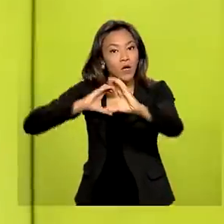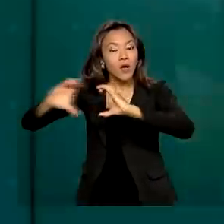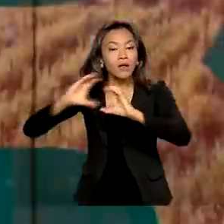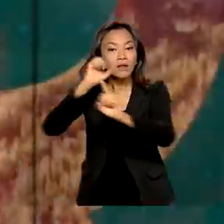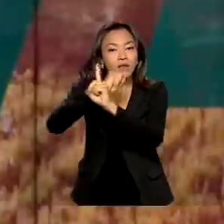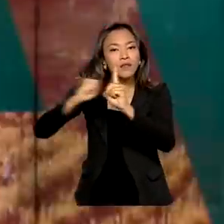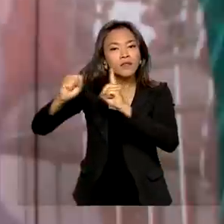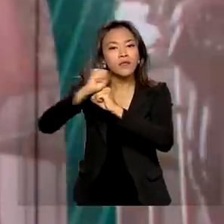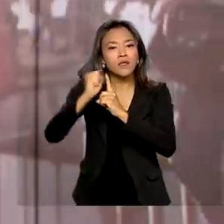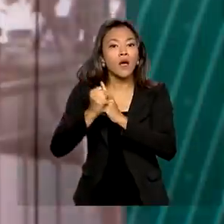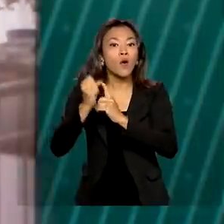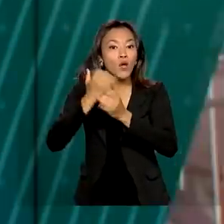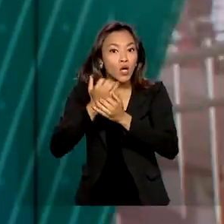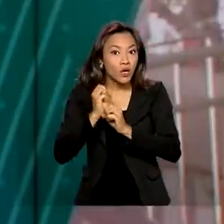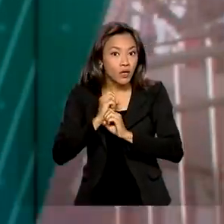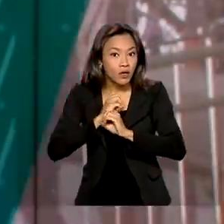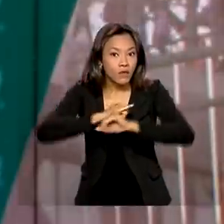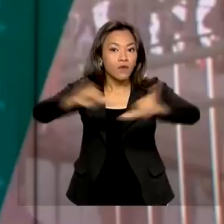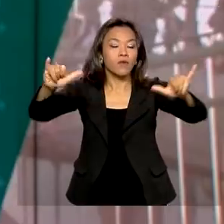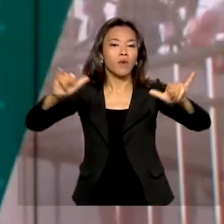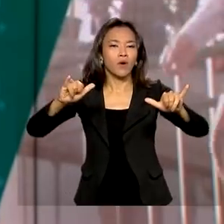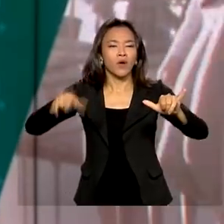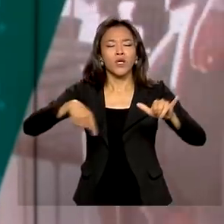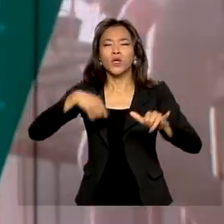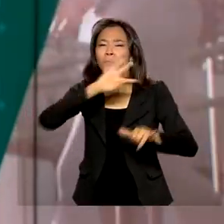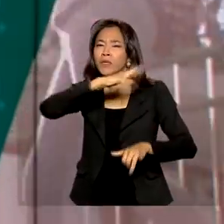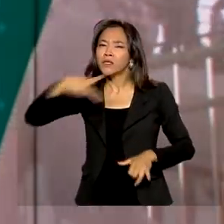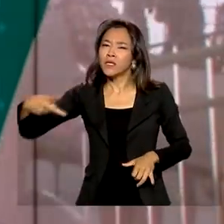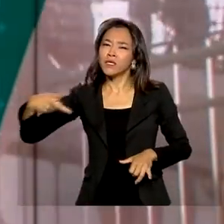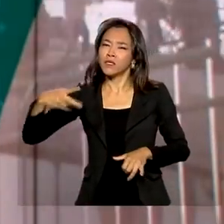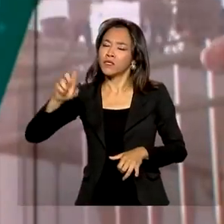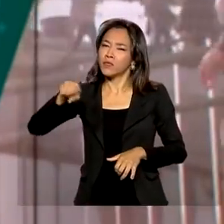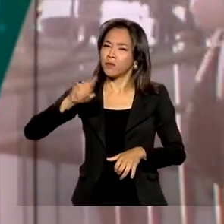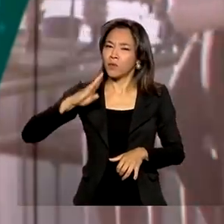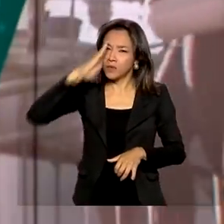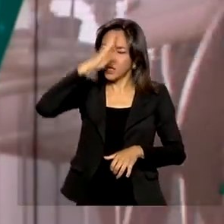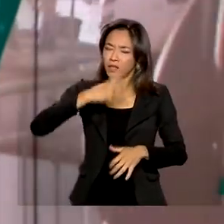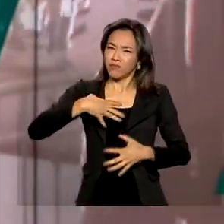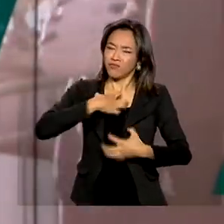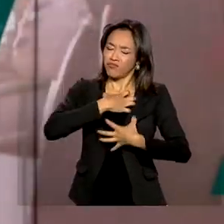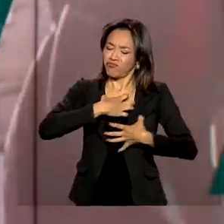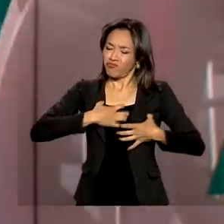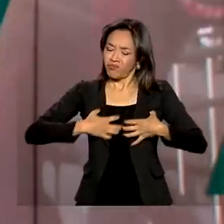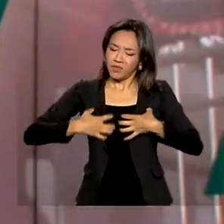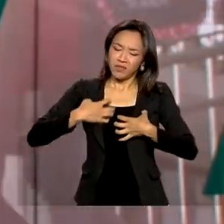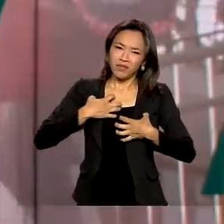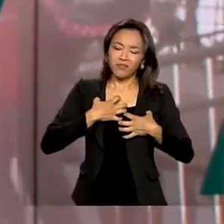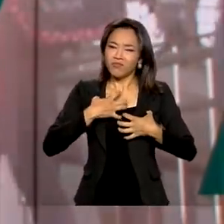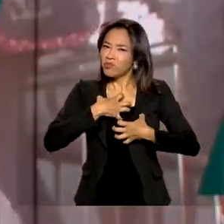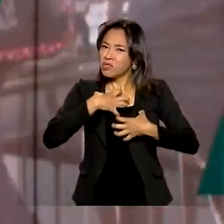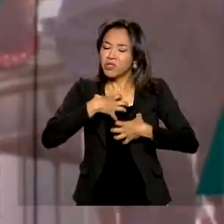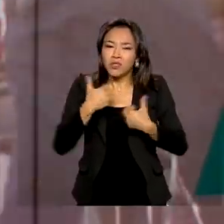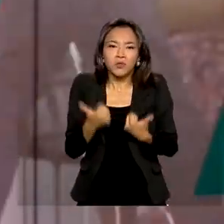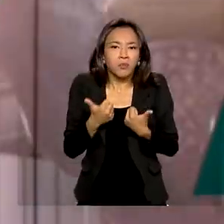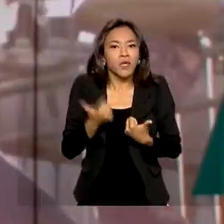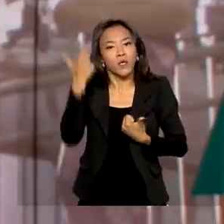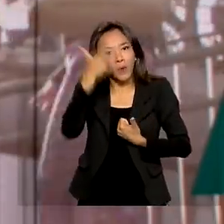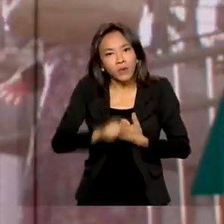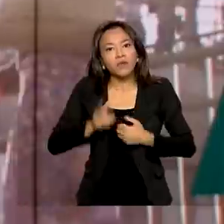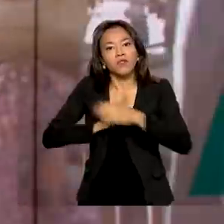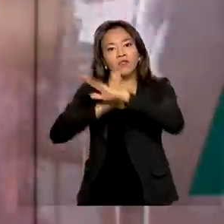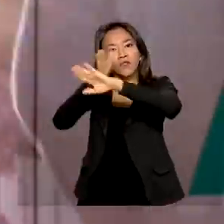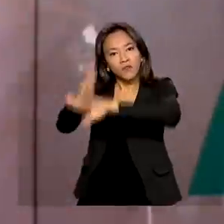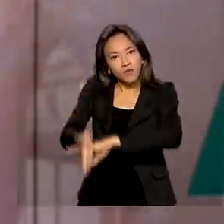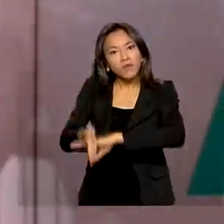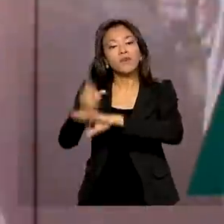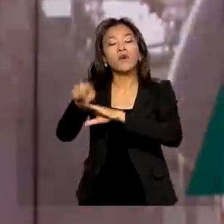informou que o presidente Jair Bolsonaro sentiu desconforto abdominal e deu entrada no Hospital Nova Estar, em São Paulo, na